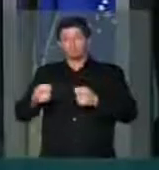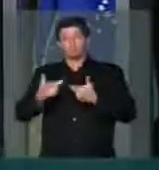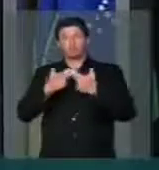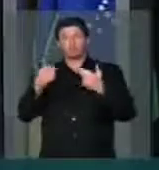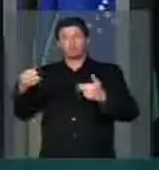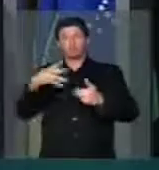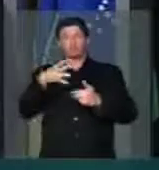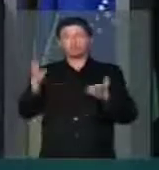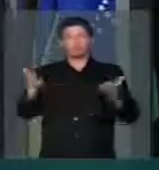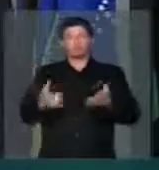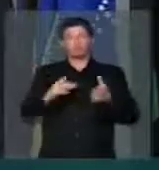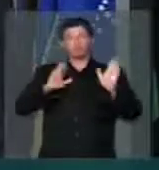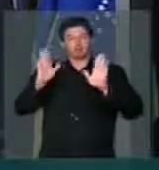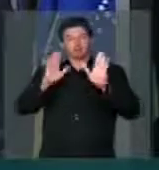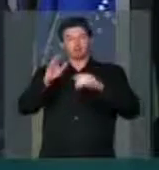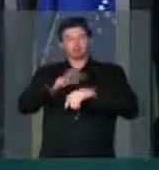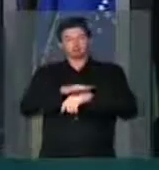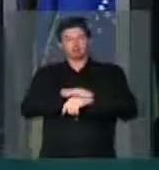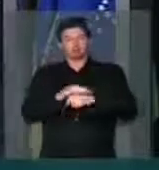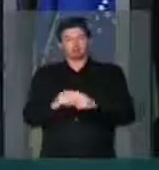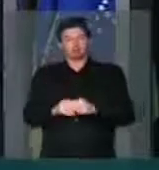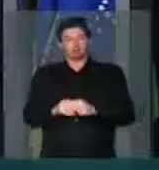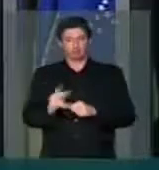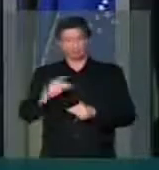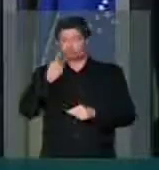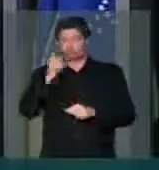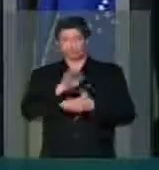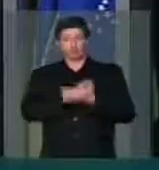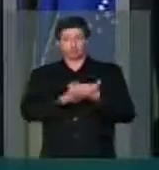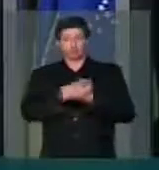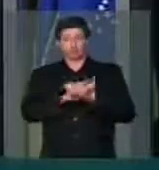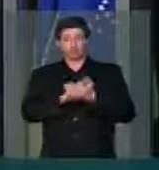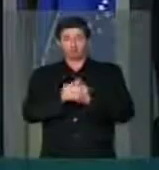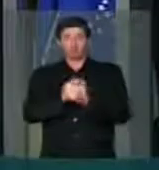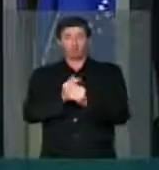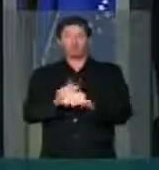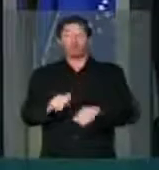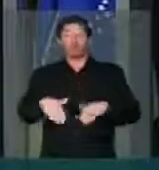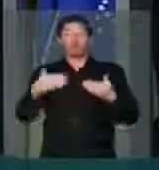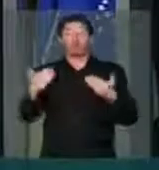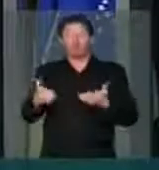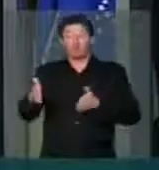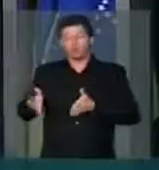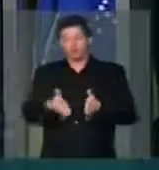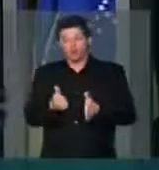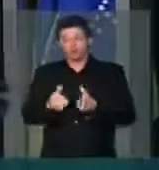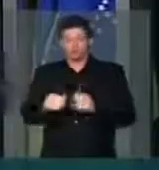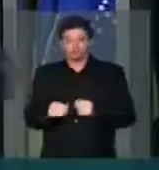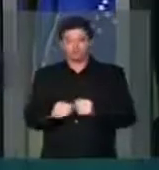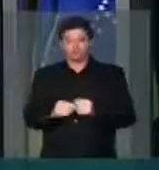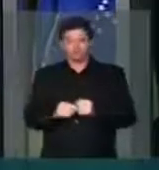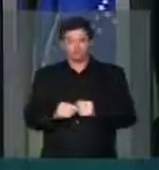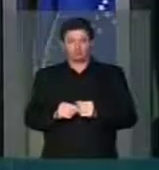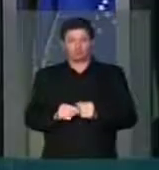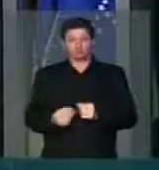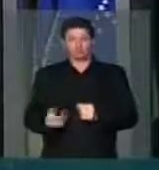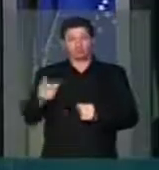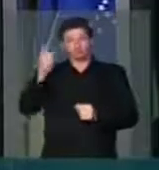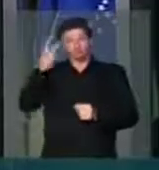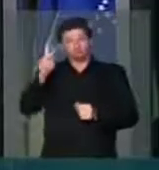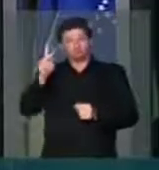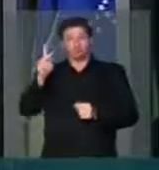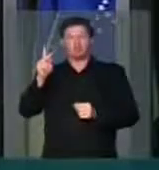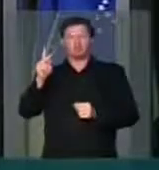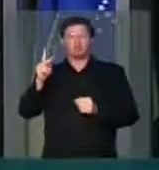nesse momento. E não diz qual será a trilha, o caminho para que o Brasil